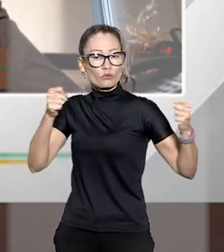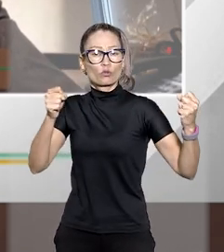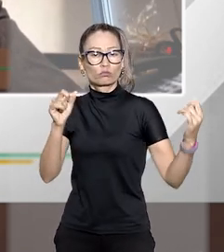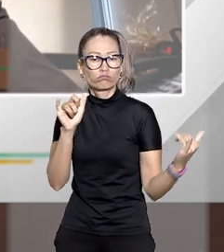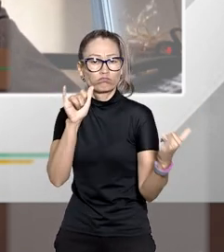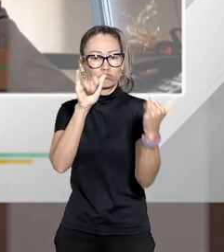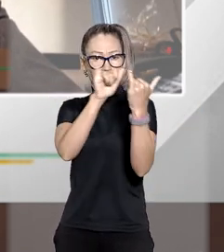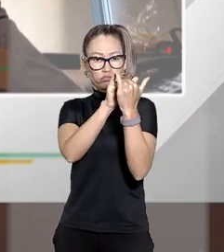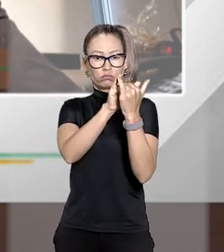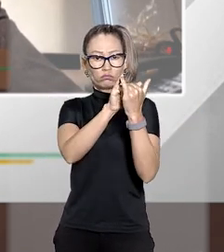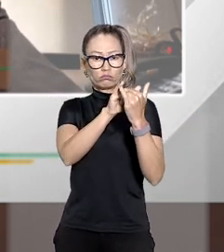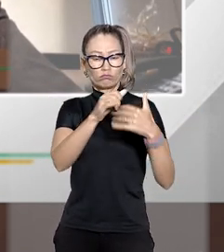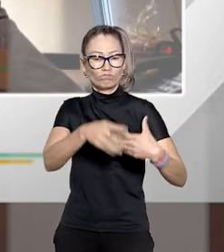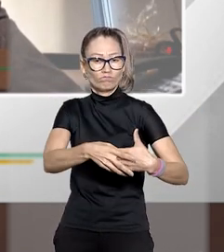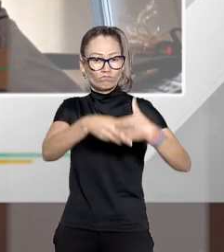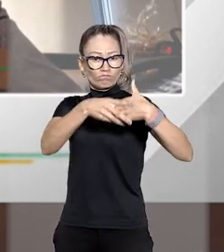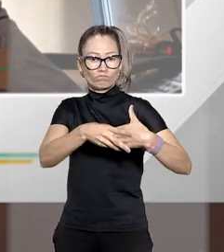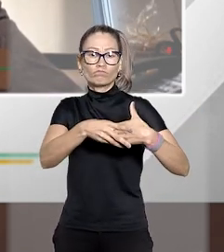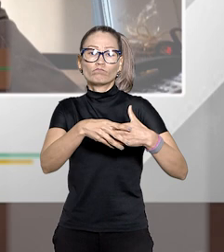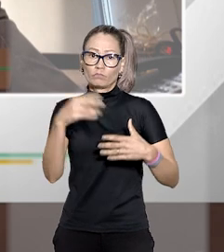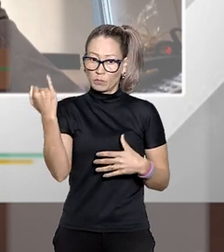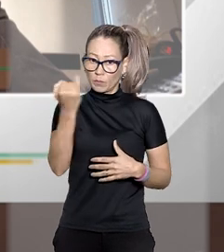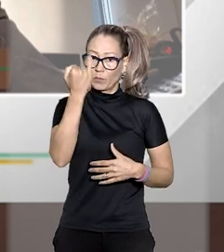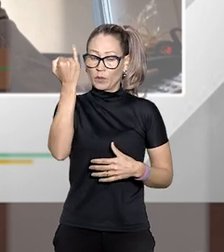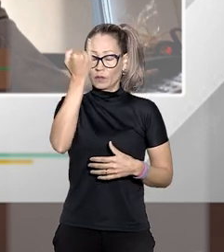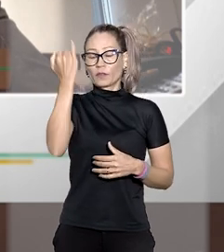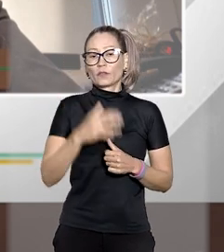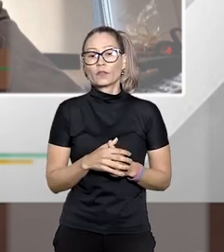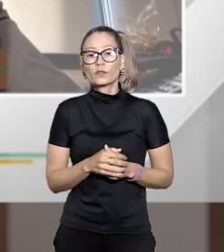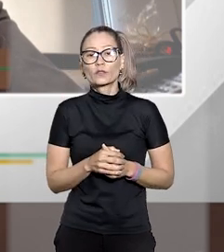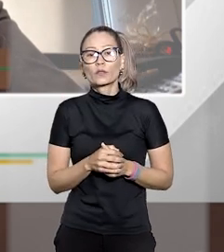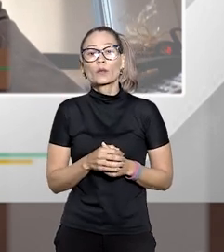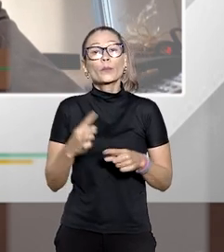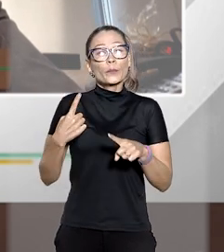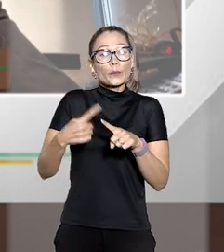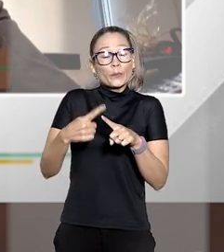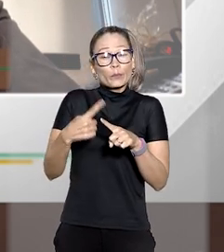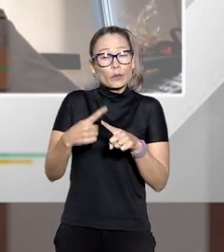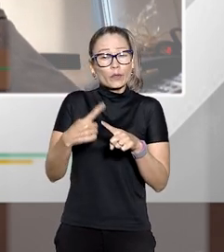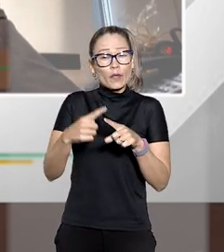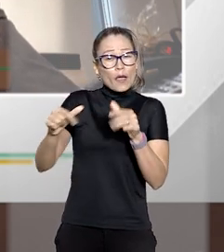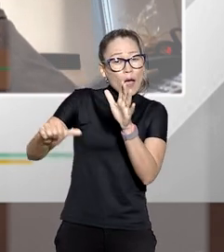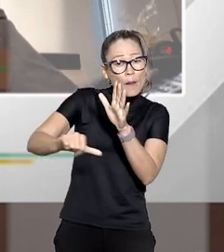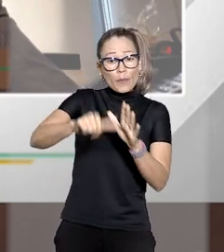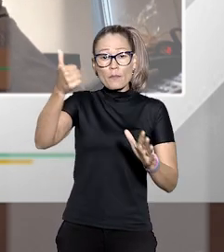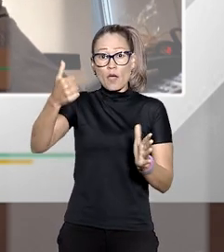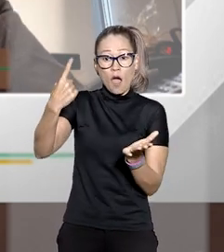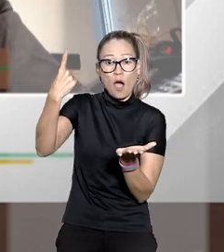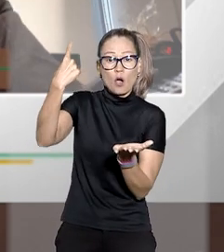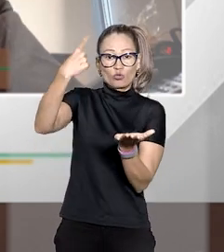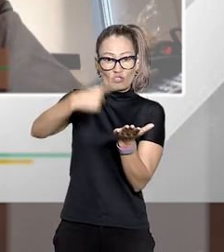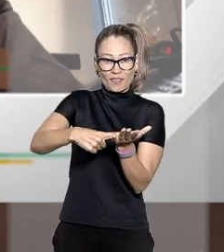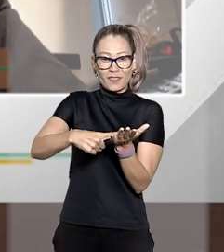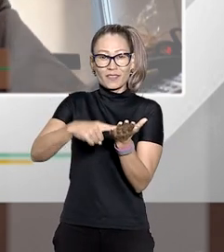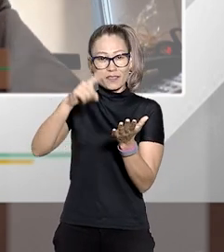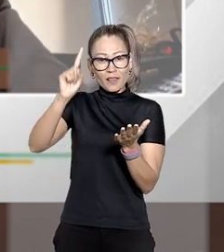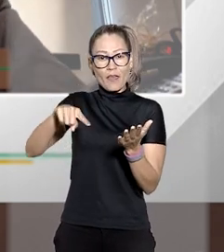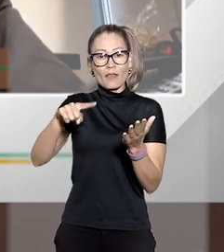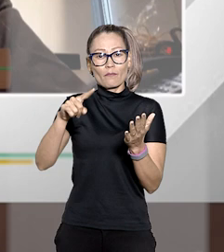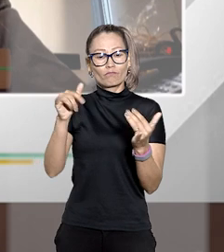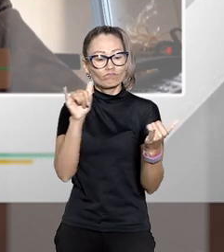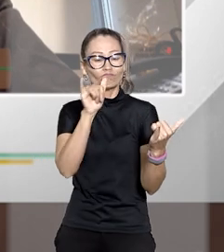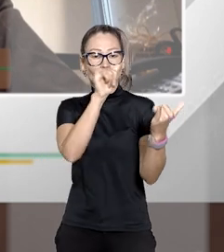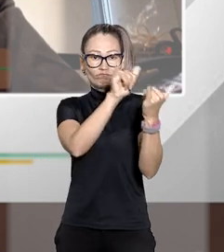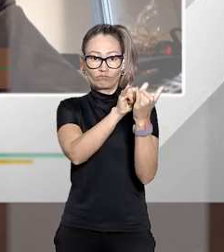conciliação a solução consensual daquele litígio daí porque a primeira audiência é sempre a audiência de